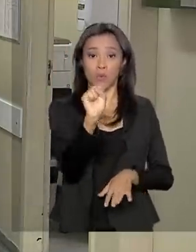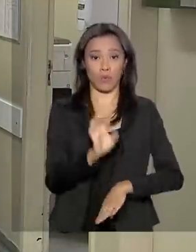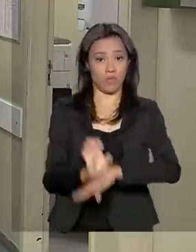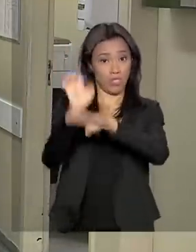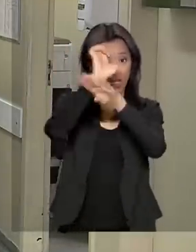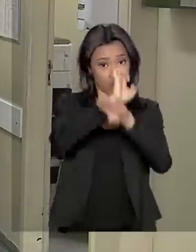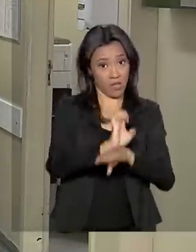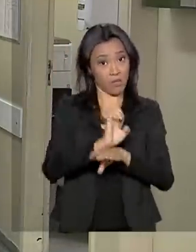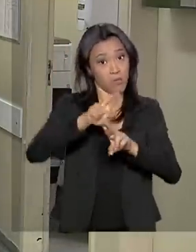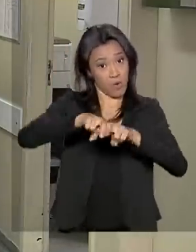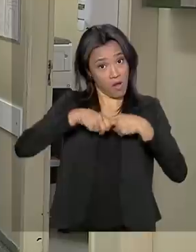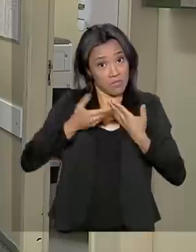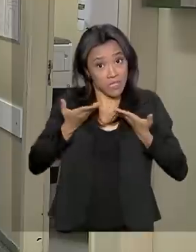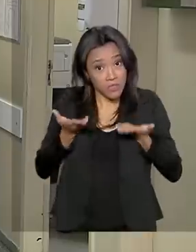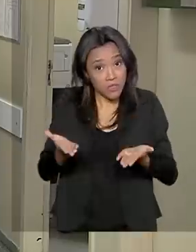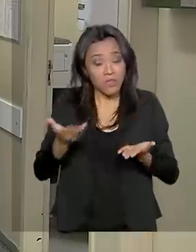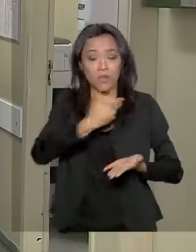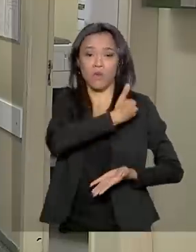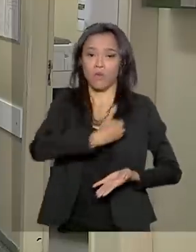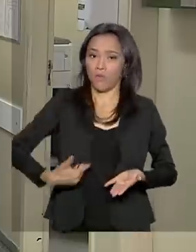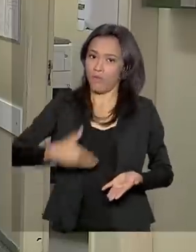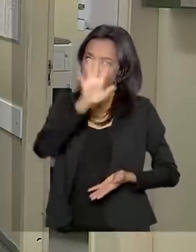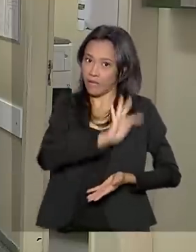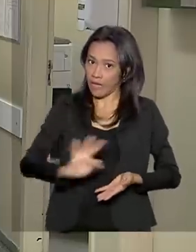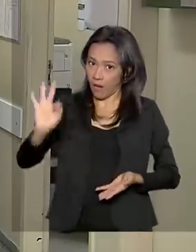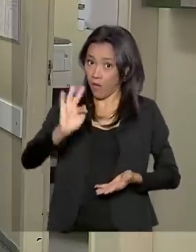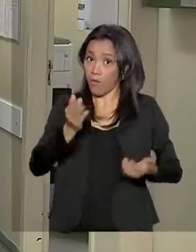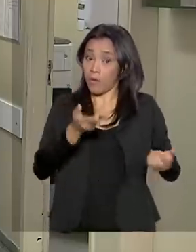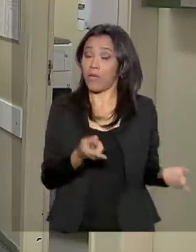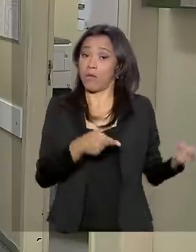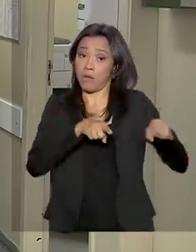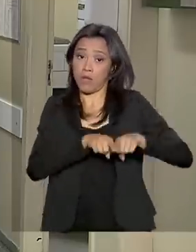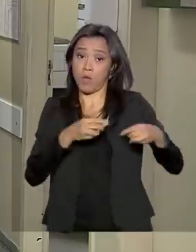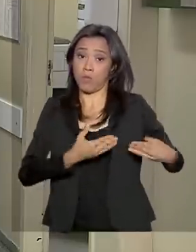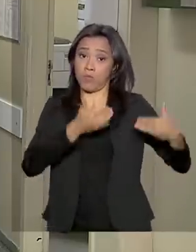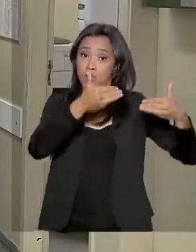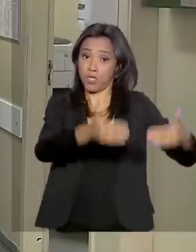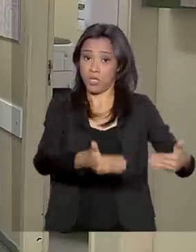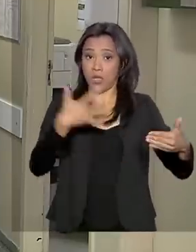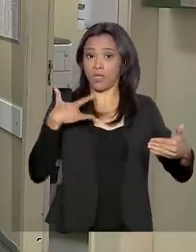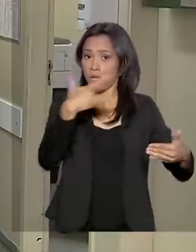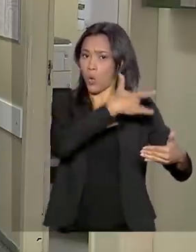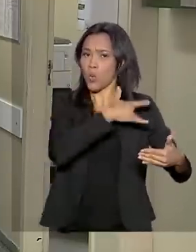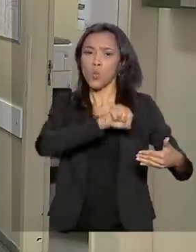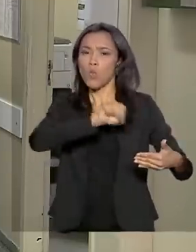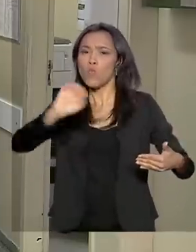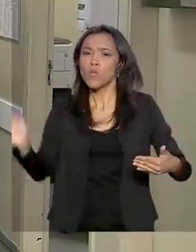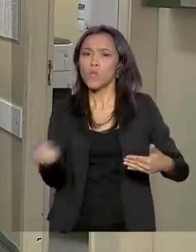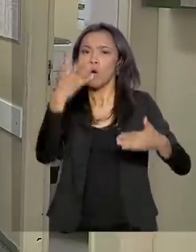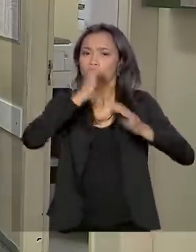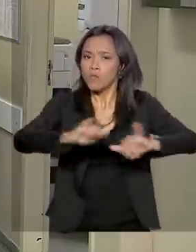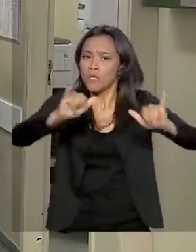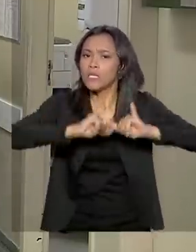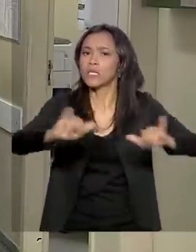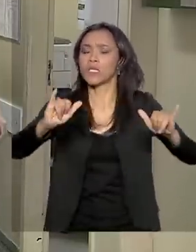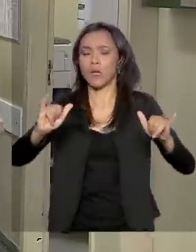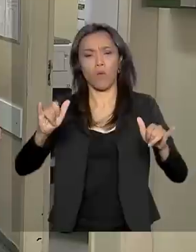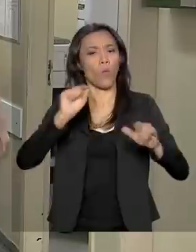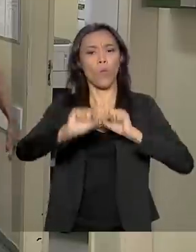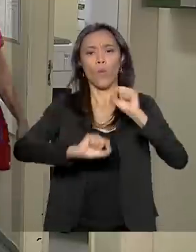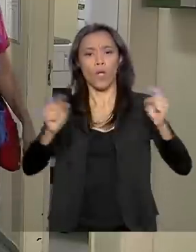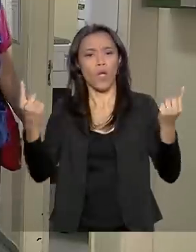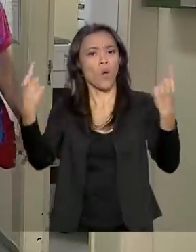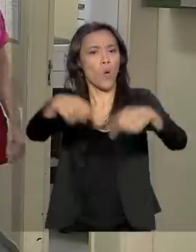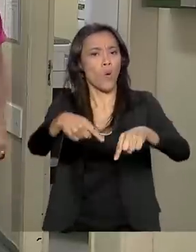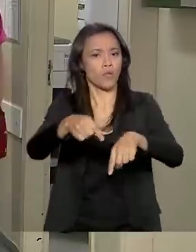Diante desse quadro, o governo federal, por meio do Ministério da Saúde, decidiu lançar uma nova campanha de vacinação contra o sarampo,